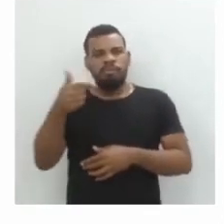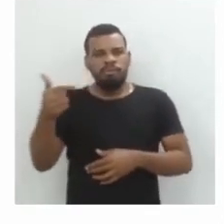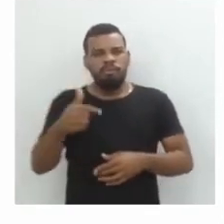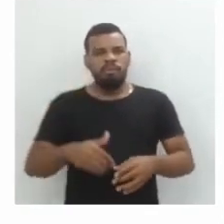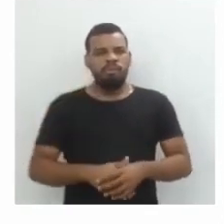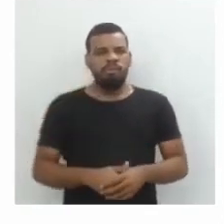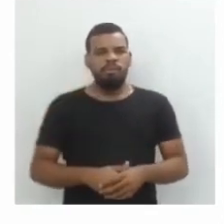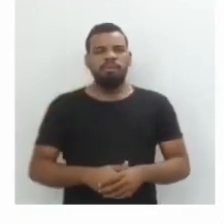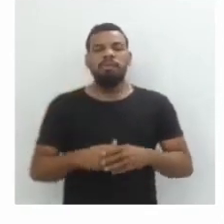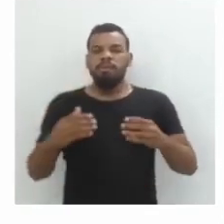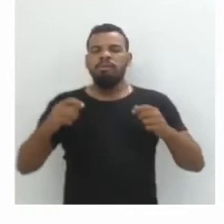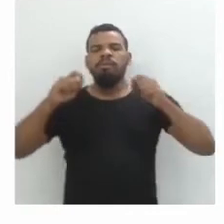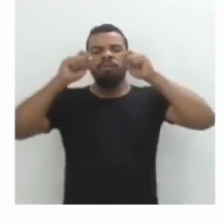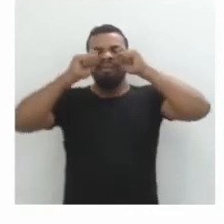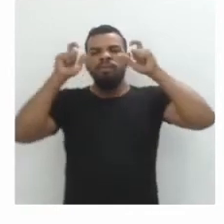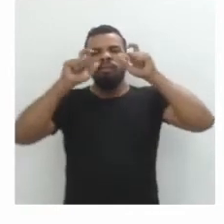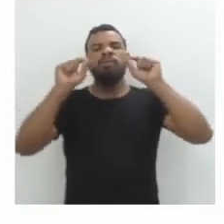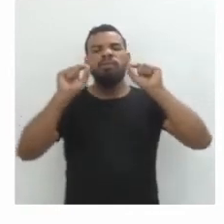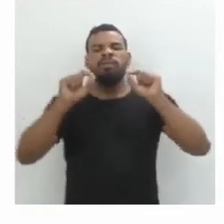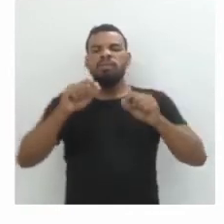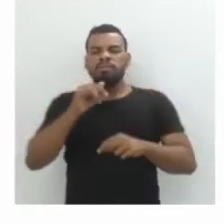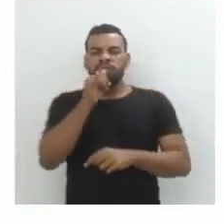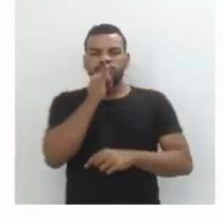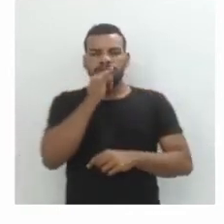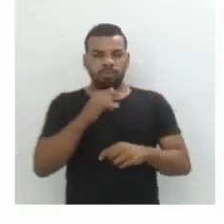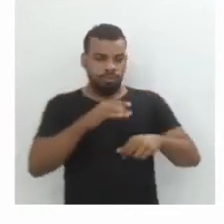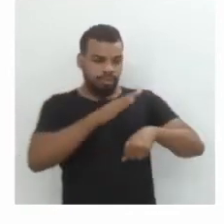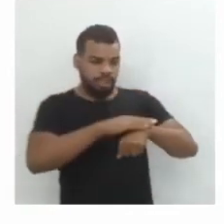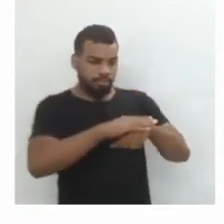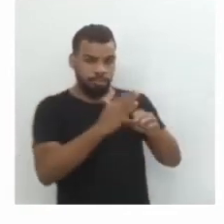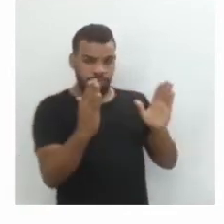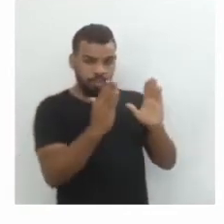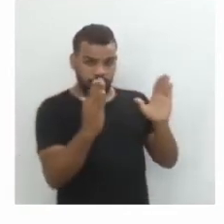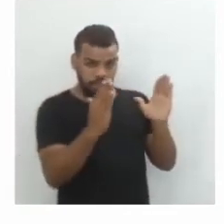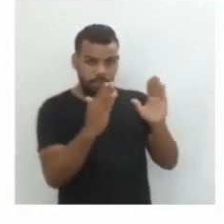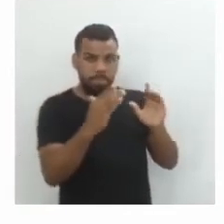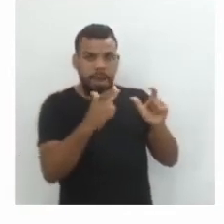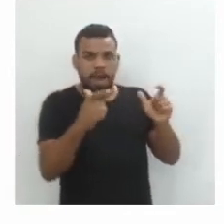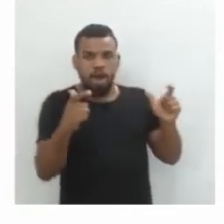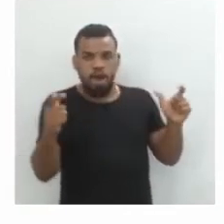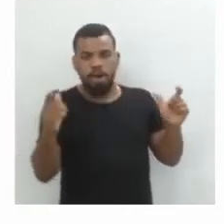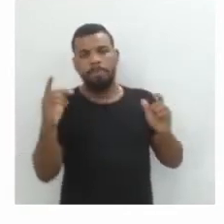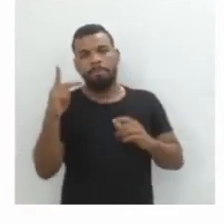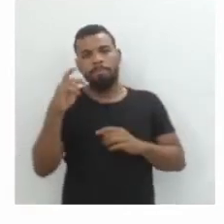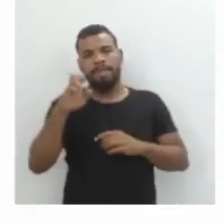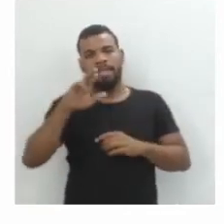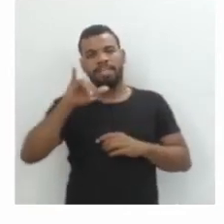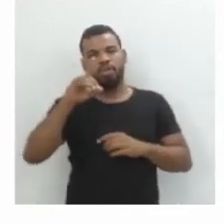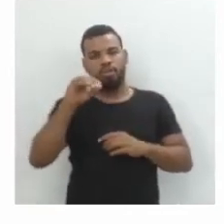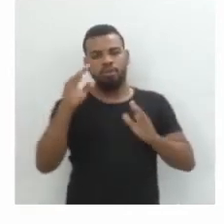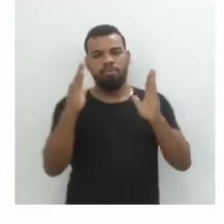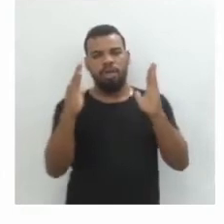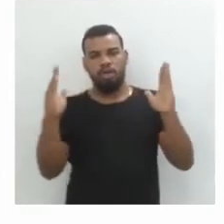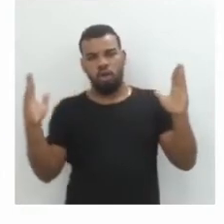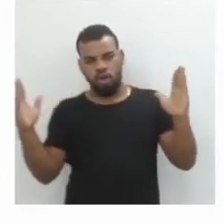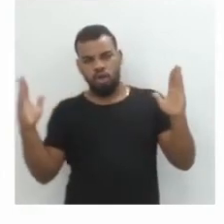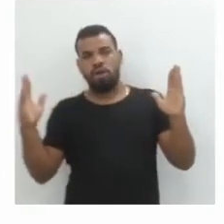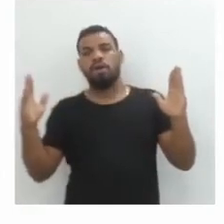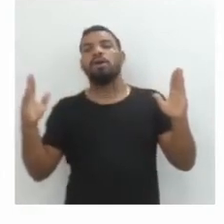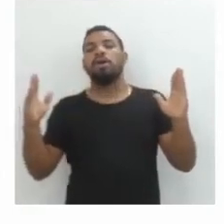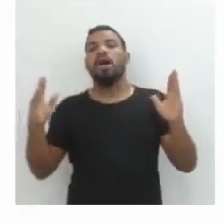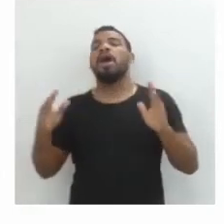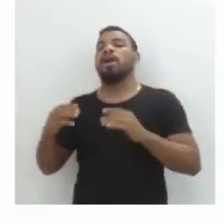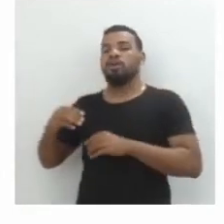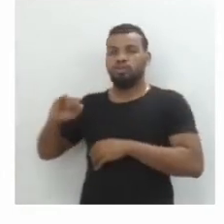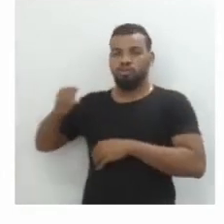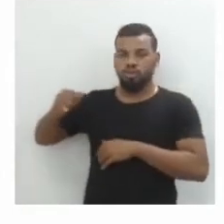seja, a gente tem que ficar ligado no seguinte, quanto maior o período, o tempo, maior será a diferença entre os montantes